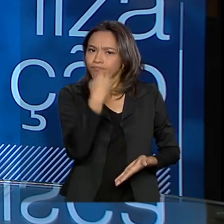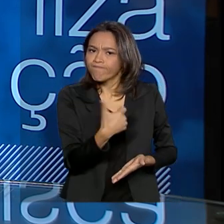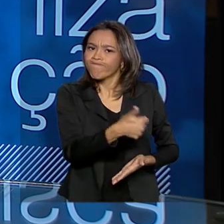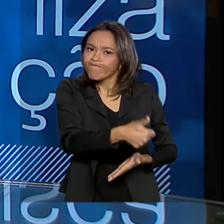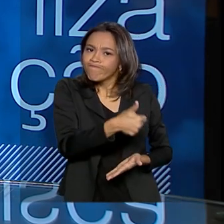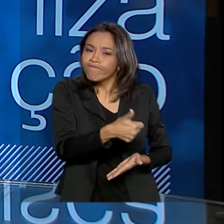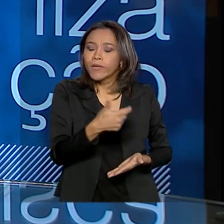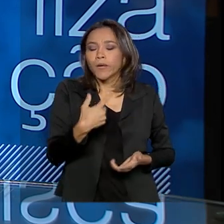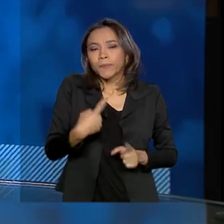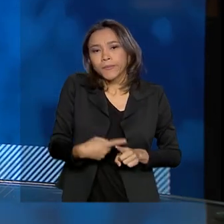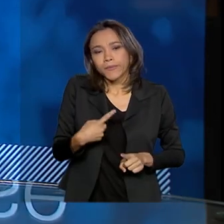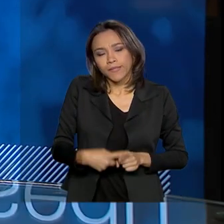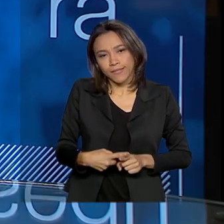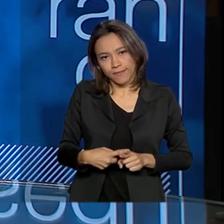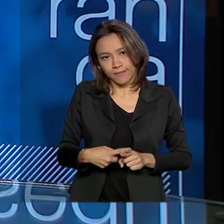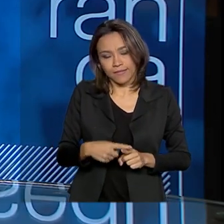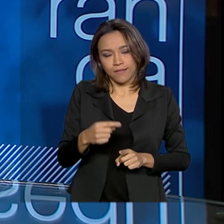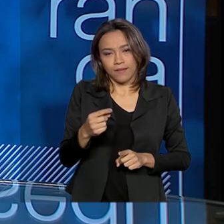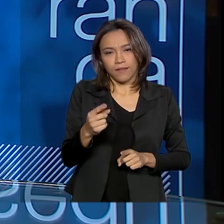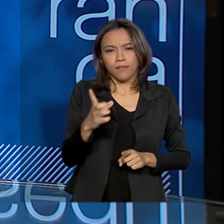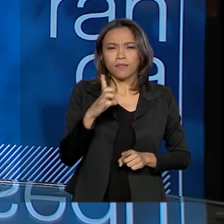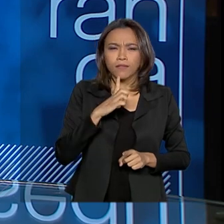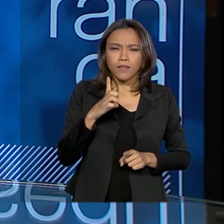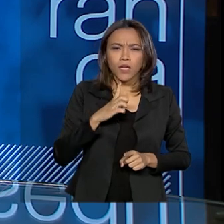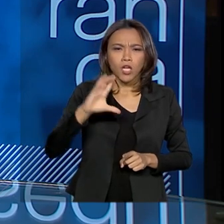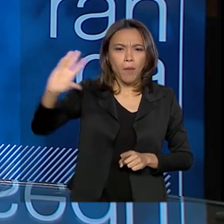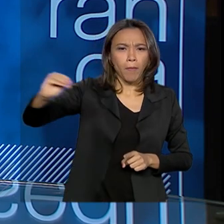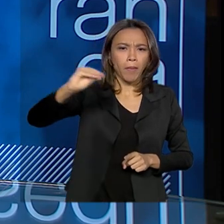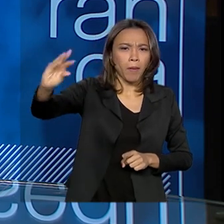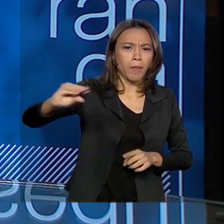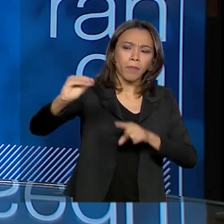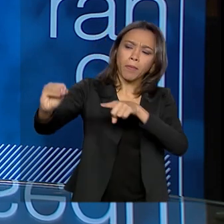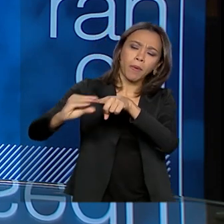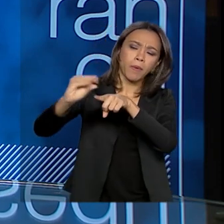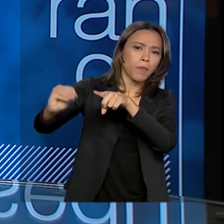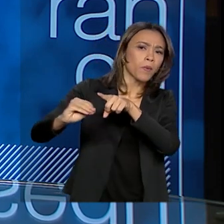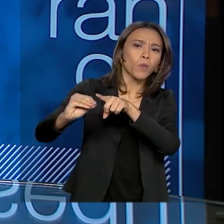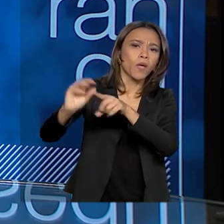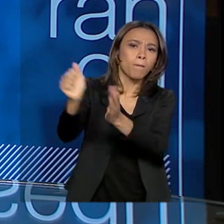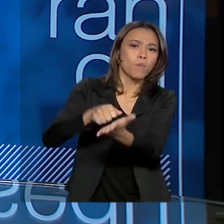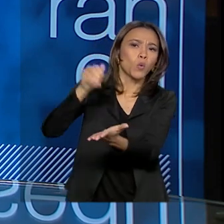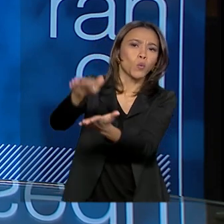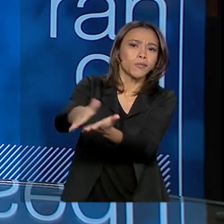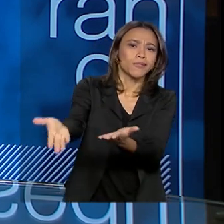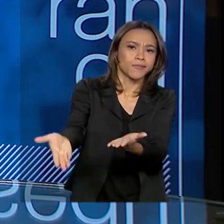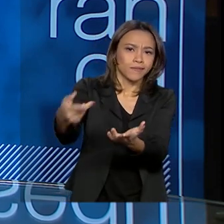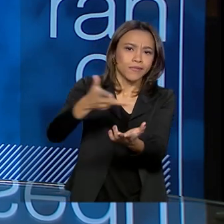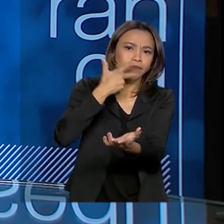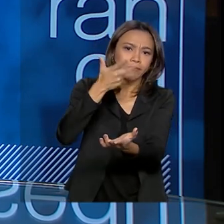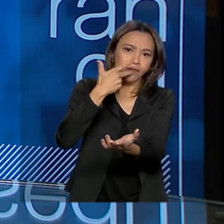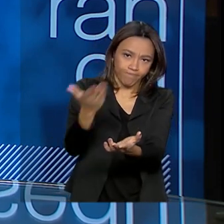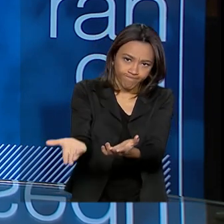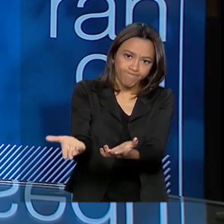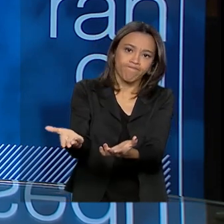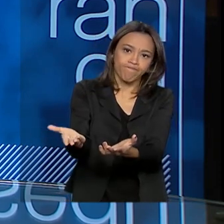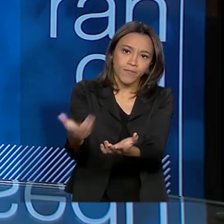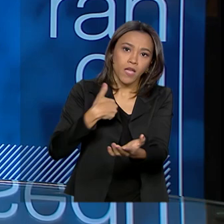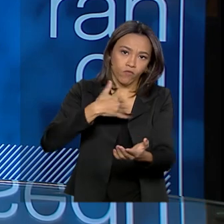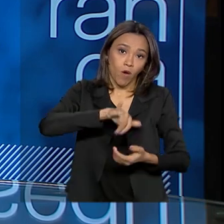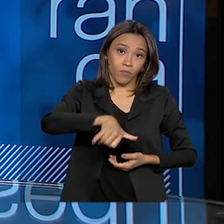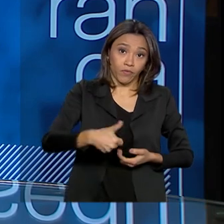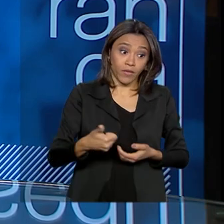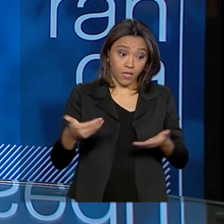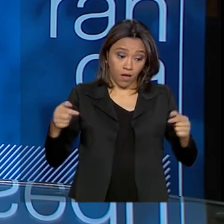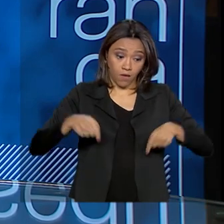existe uma fala muito forte em torno das multas que são aplicadas. Eu aproveitar o